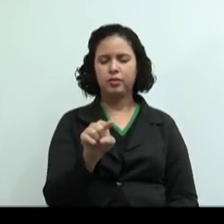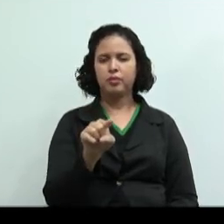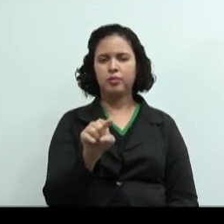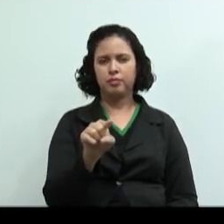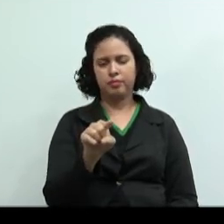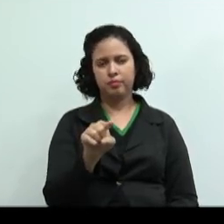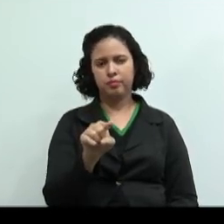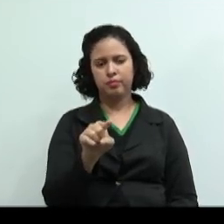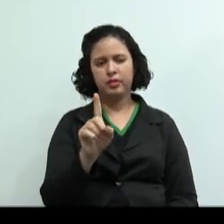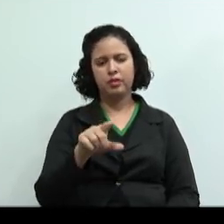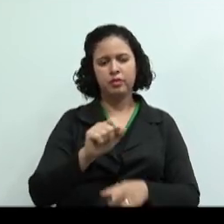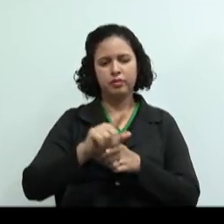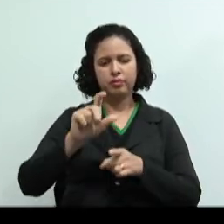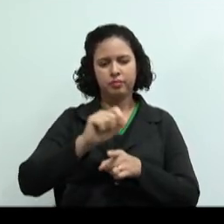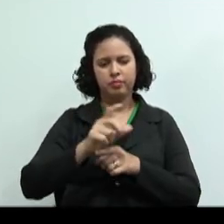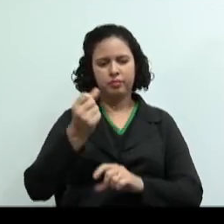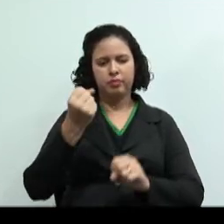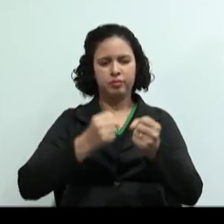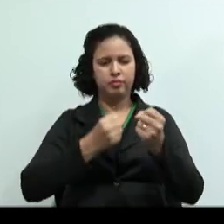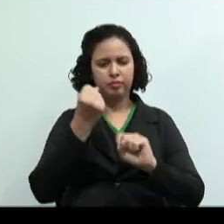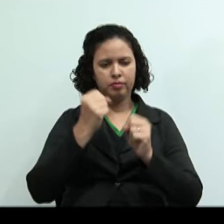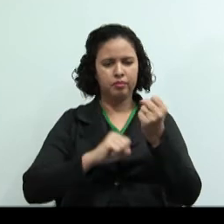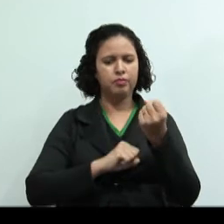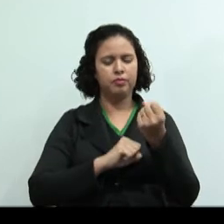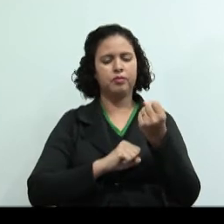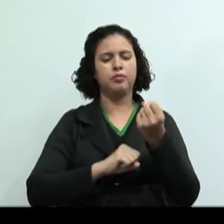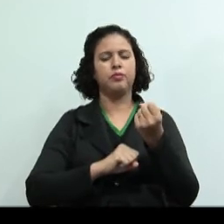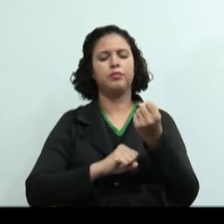manutenção de equipamentos de fábrica R 15 mil.